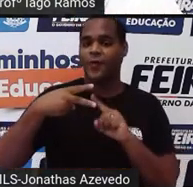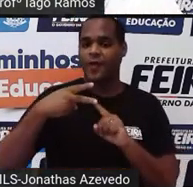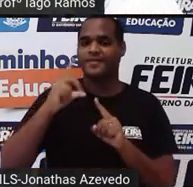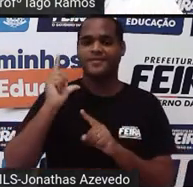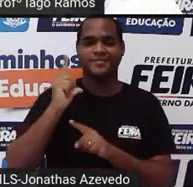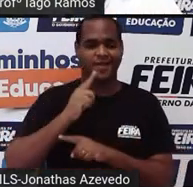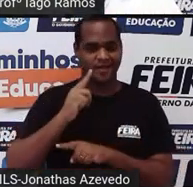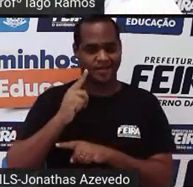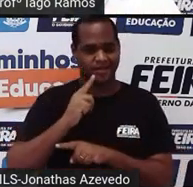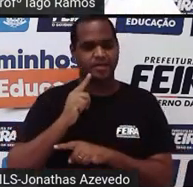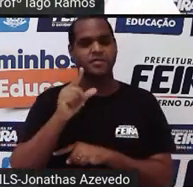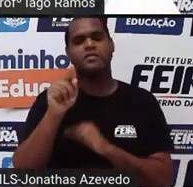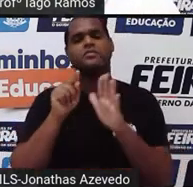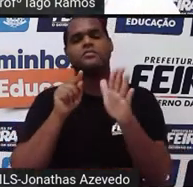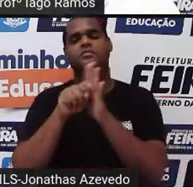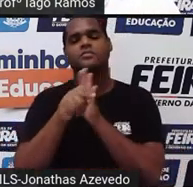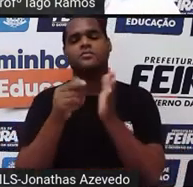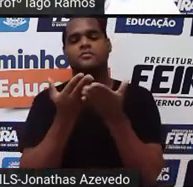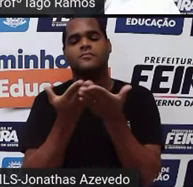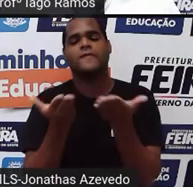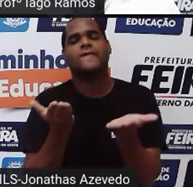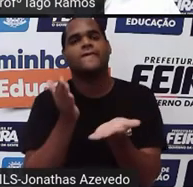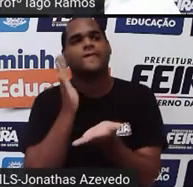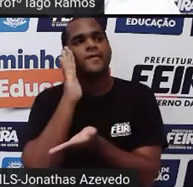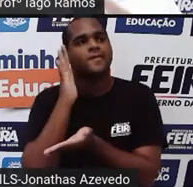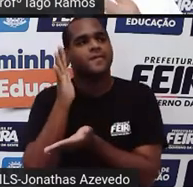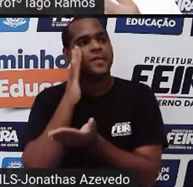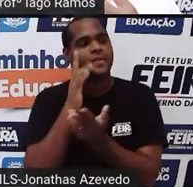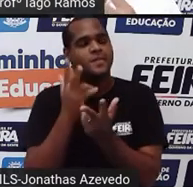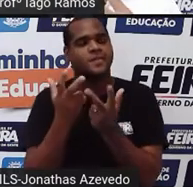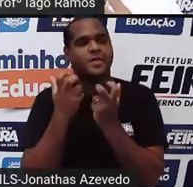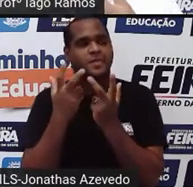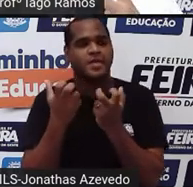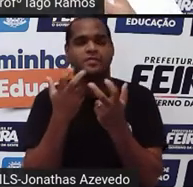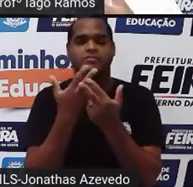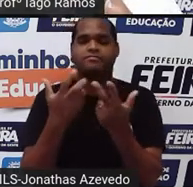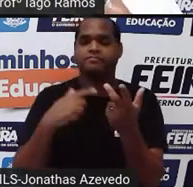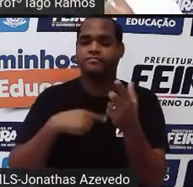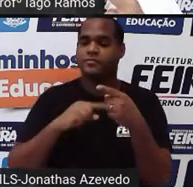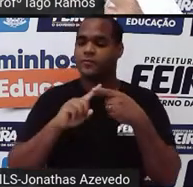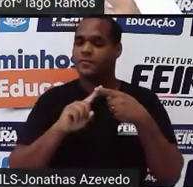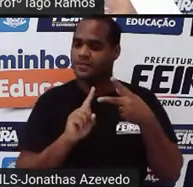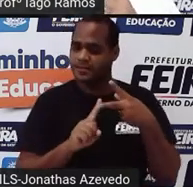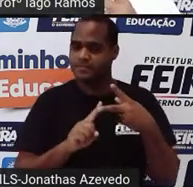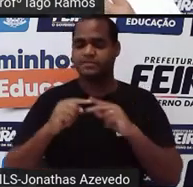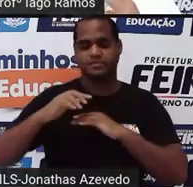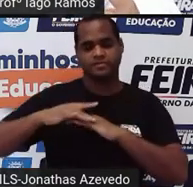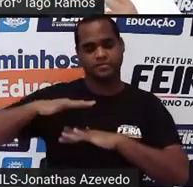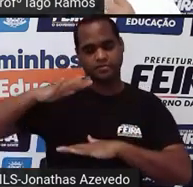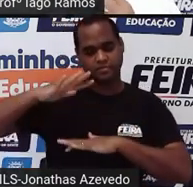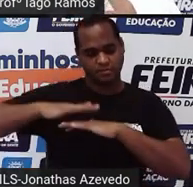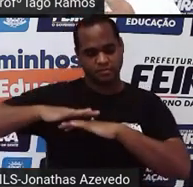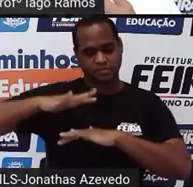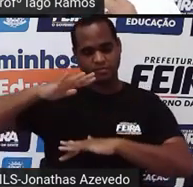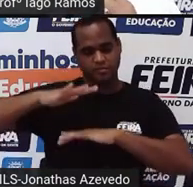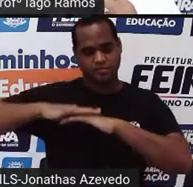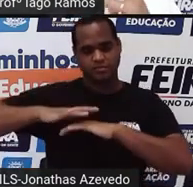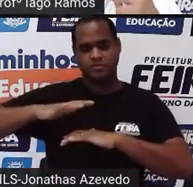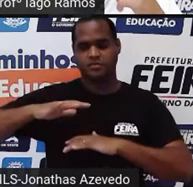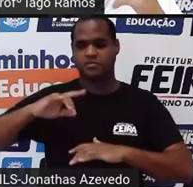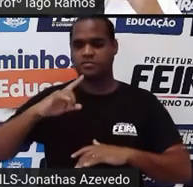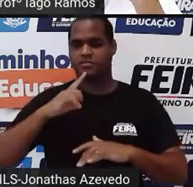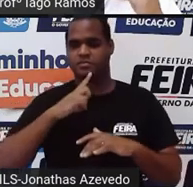E essa pergunta já faz a gente perceber que essas duas medidas, volume e capacidade, né,